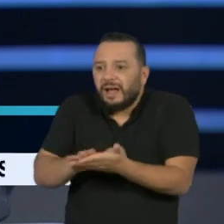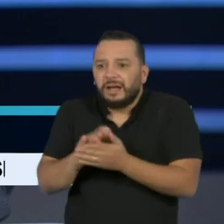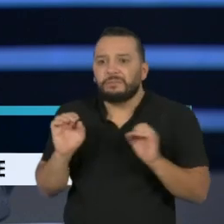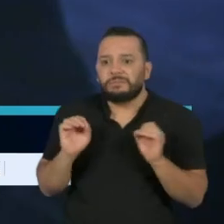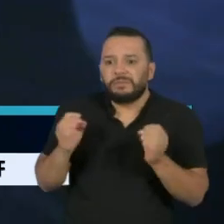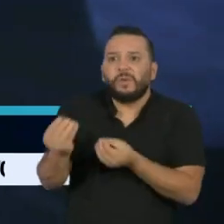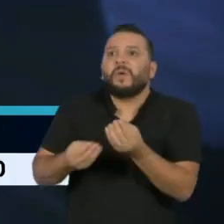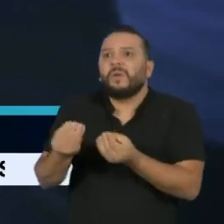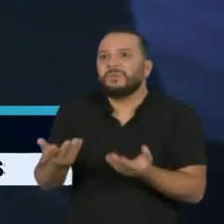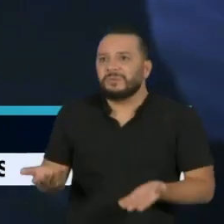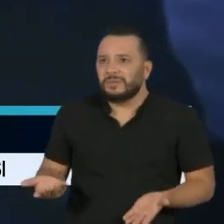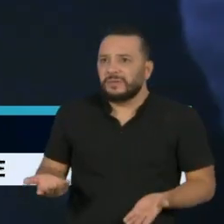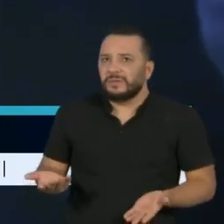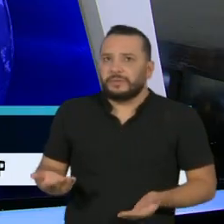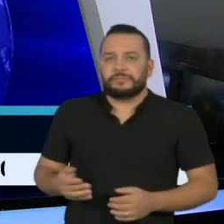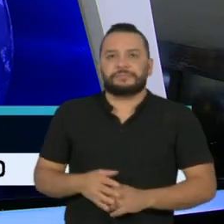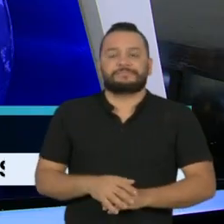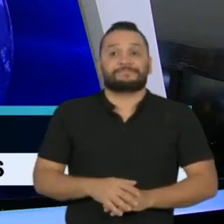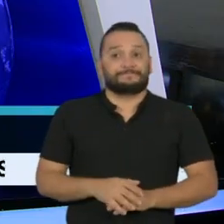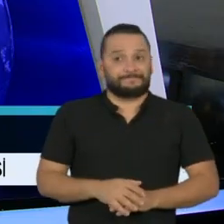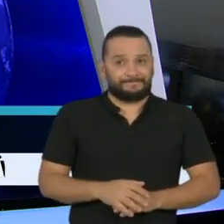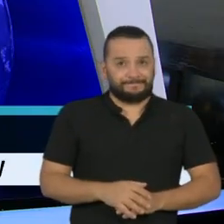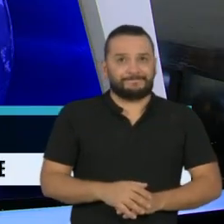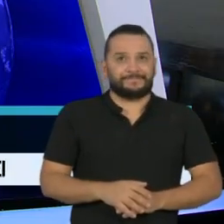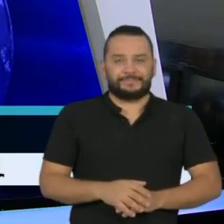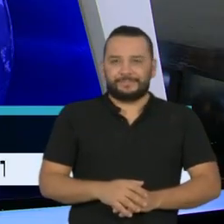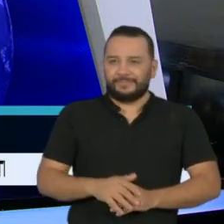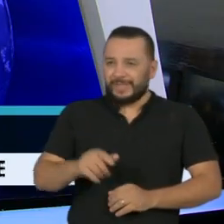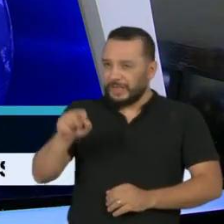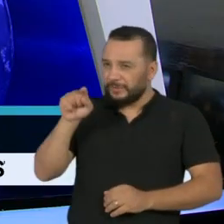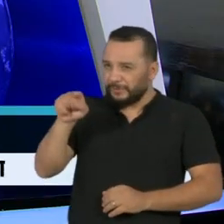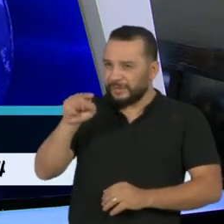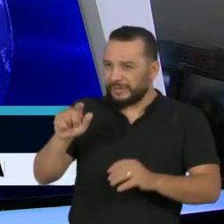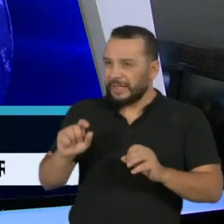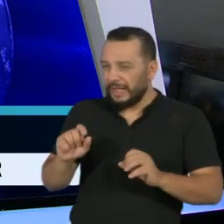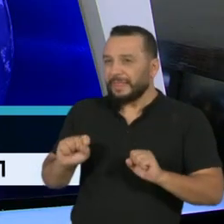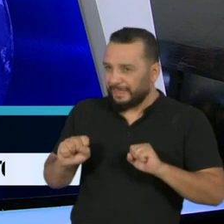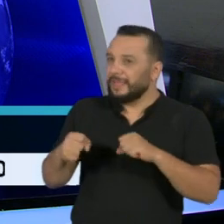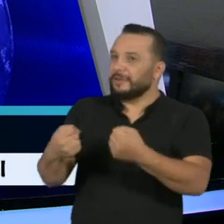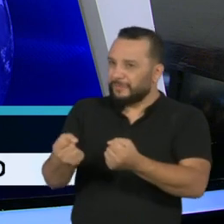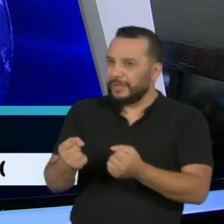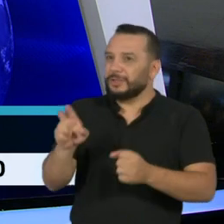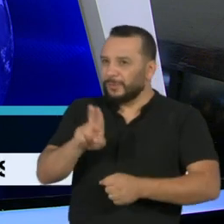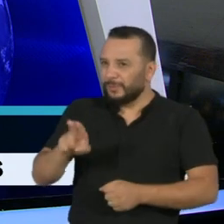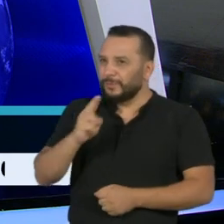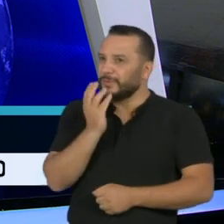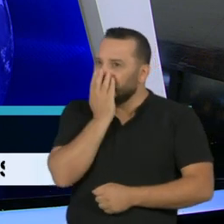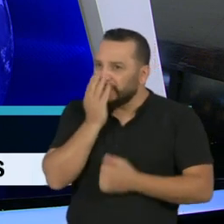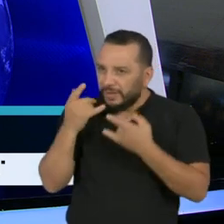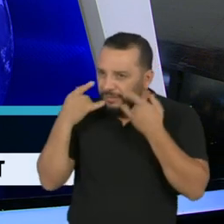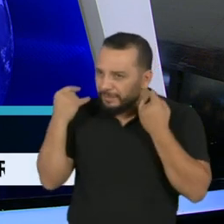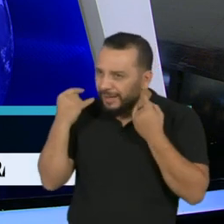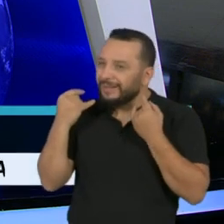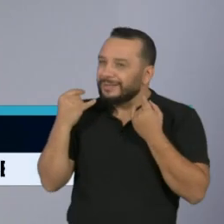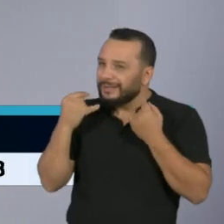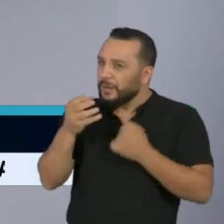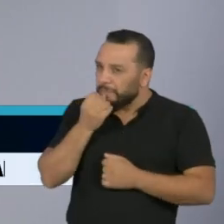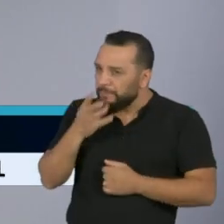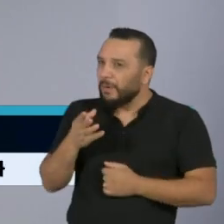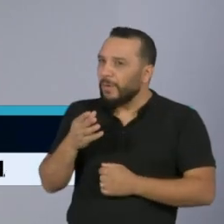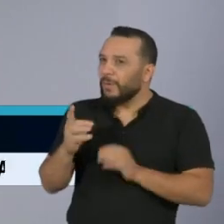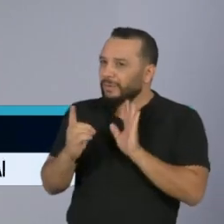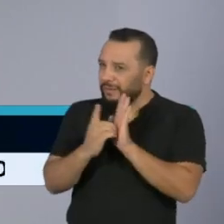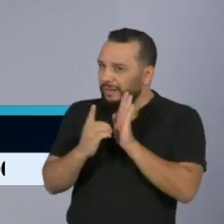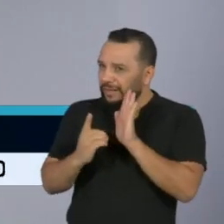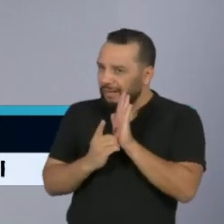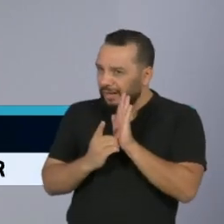Agora, professor, já faz algum tempo que você é um grande defensor do uso de máscaras, né? Foi bom o decreto do prefeito Bruno Covas, né?